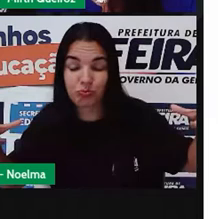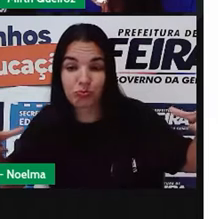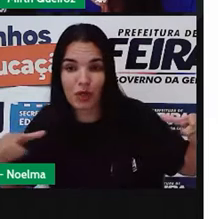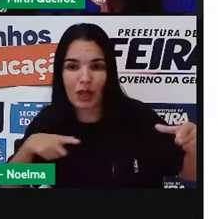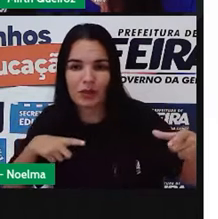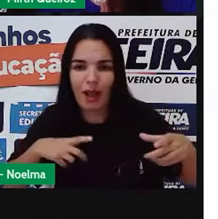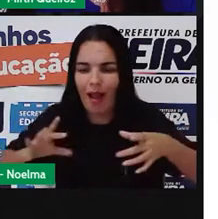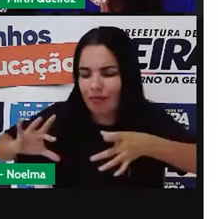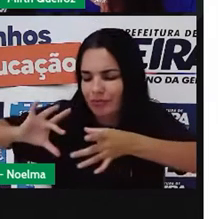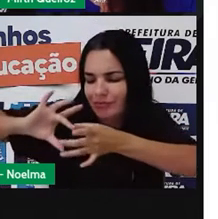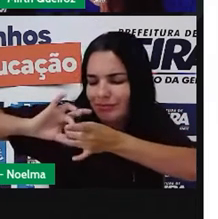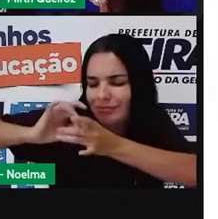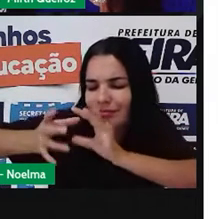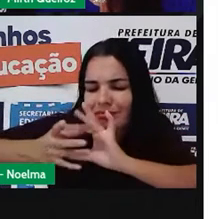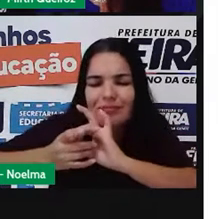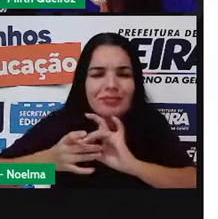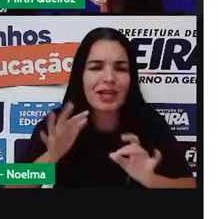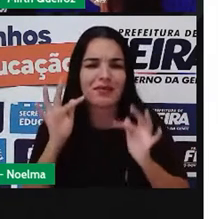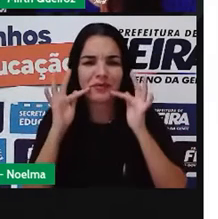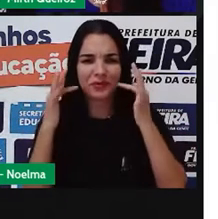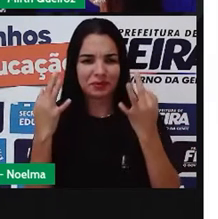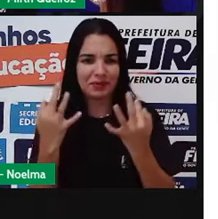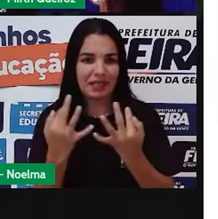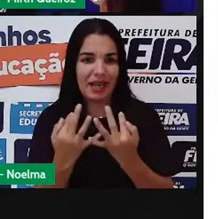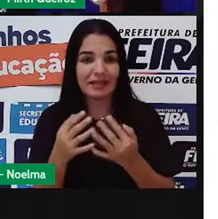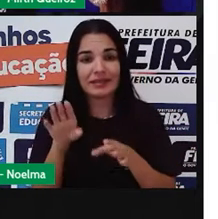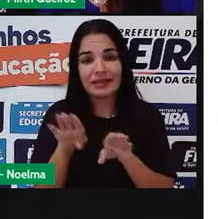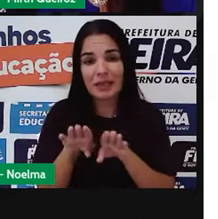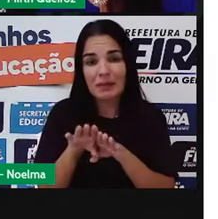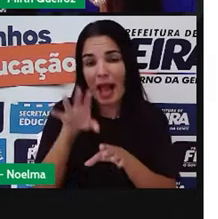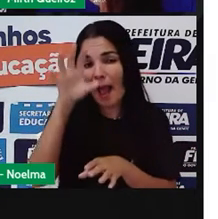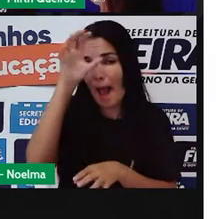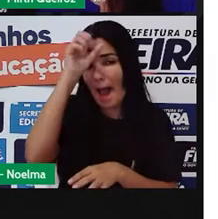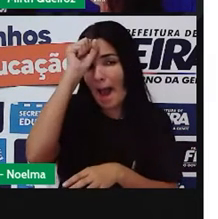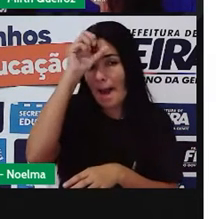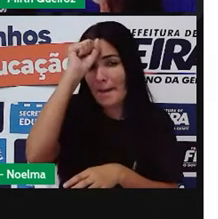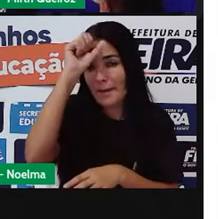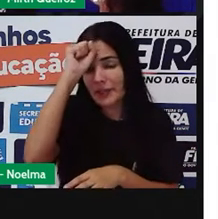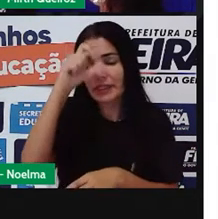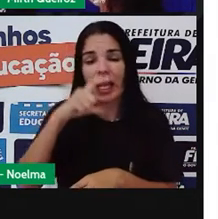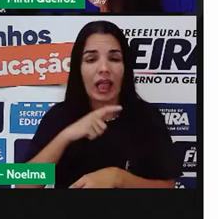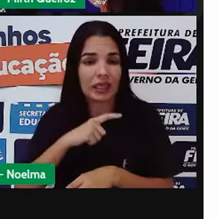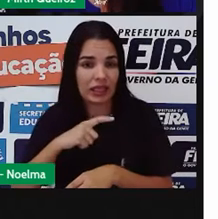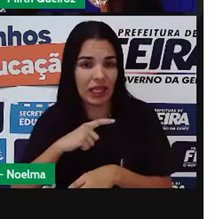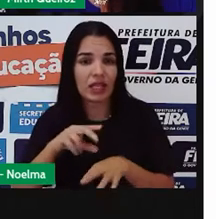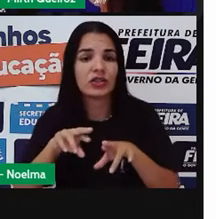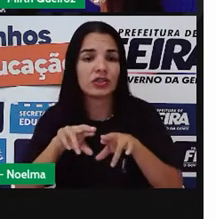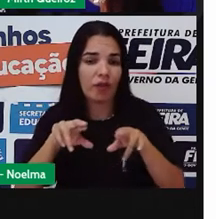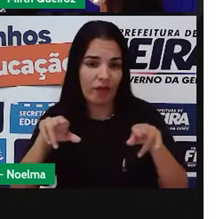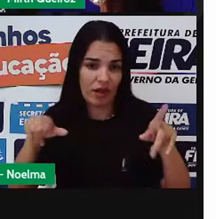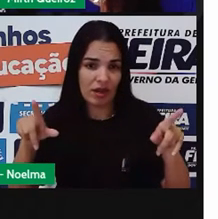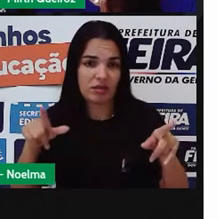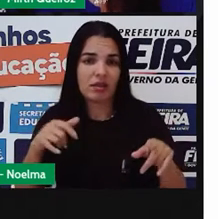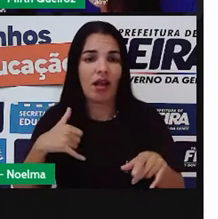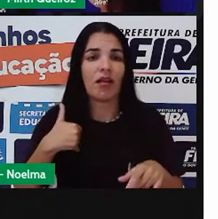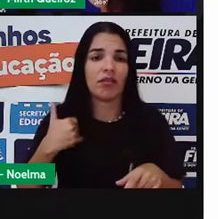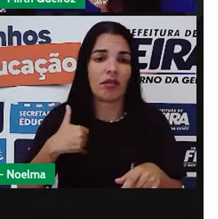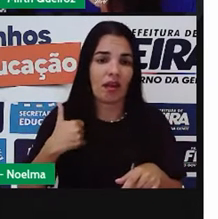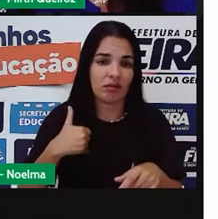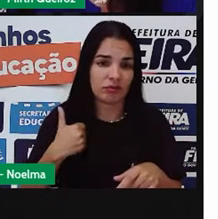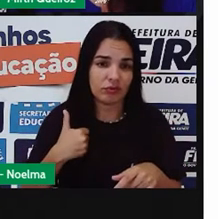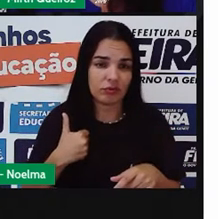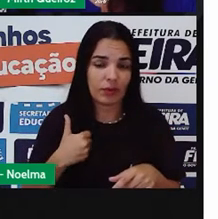nossos vínculos familiares e aprender que há sim diferença indiferença de idade. E essa